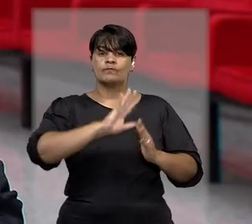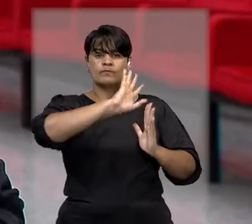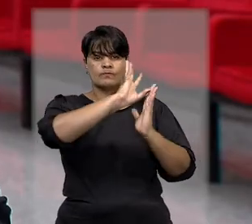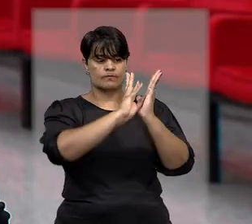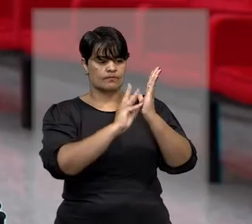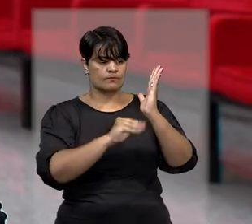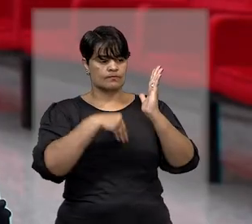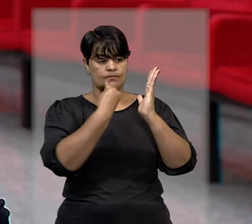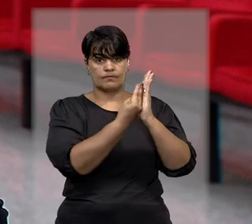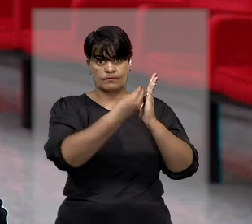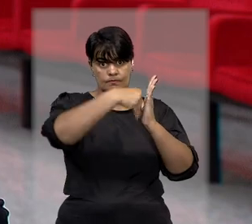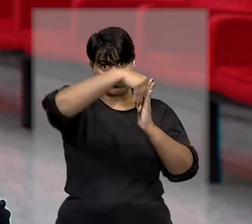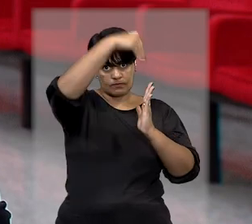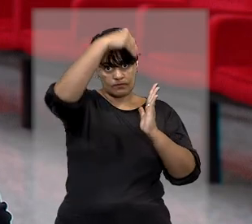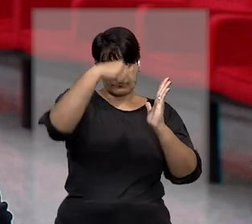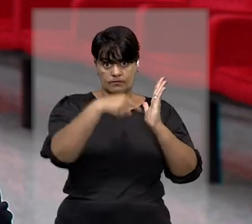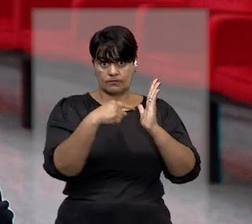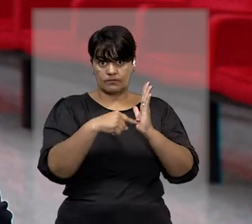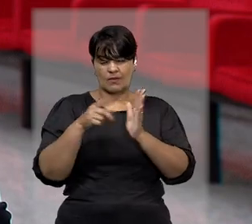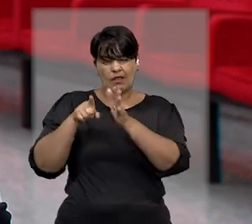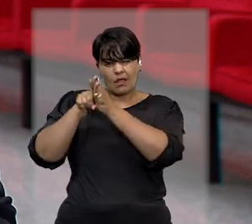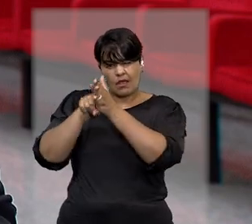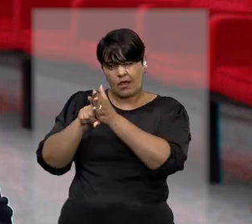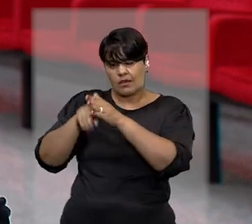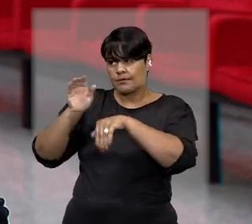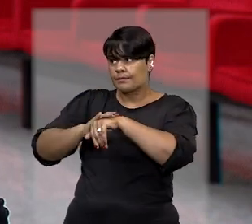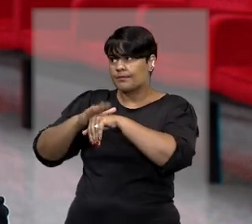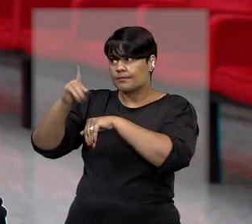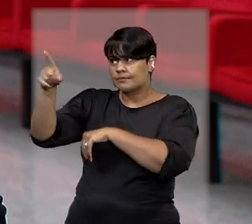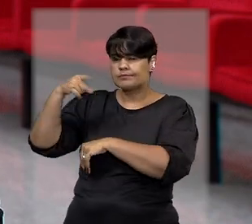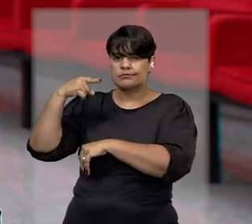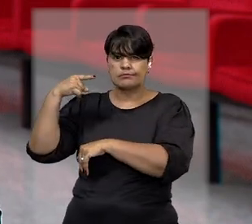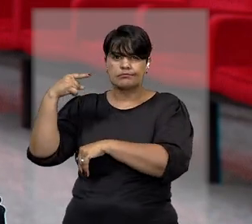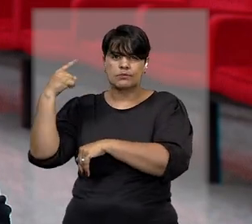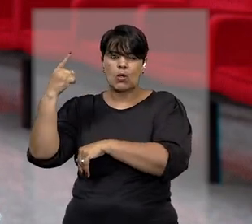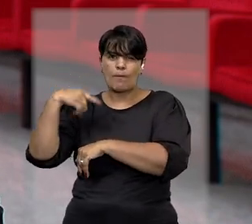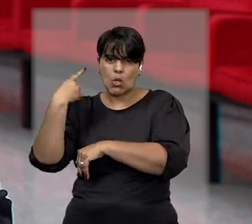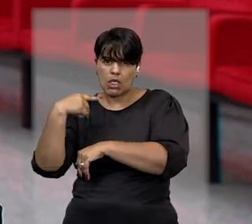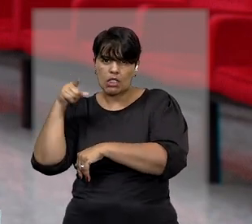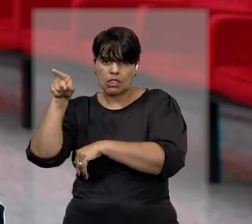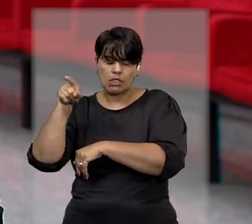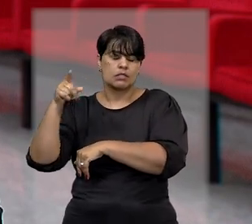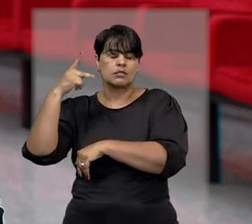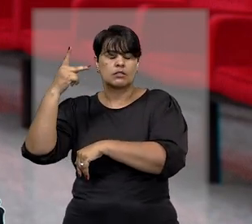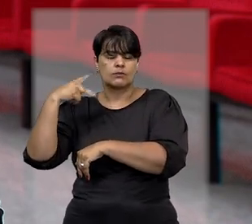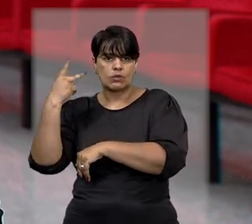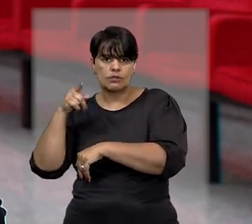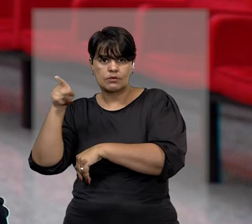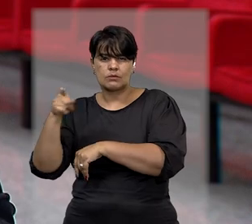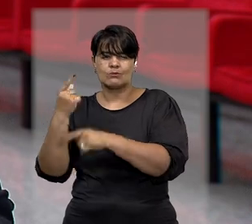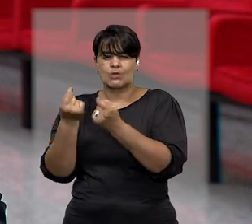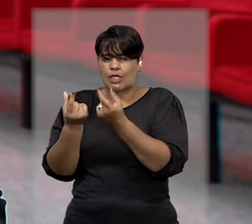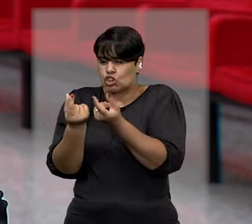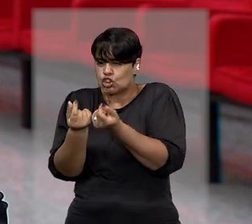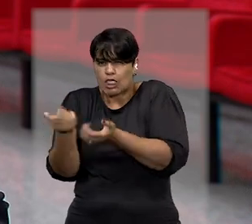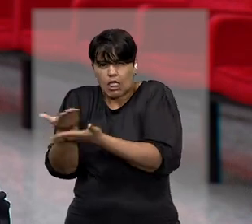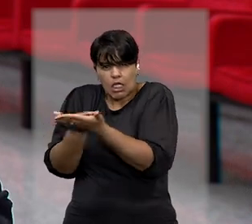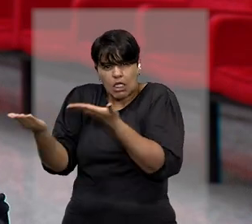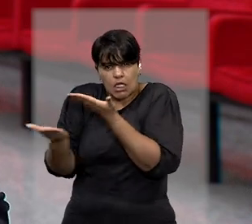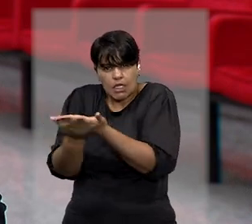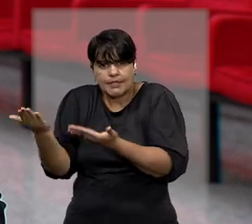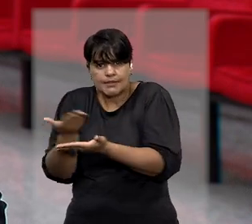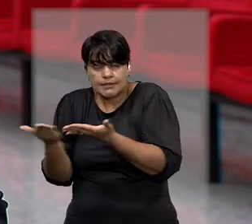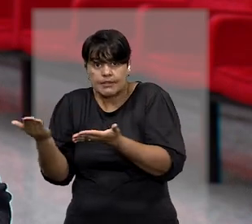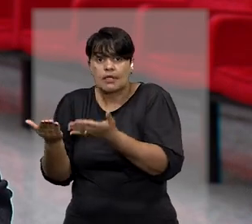Peru, que investiga o político pelo suposto crime de lavagem de dinheiro, o juízo determinou a coleta dos depoimentos